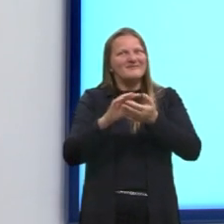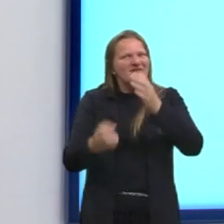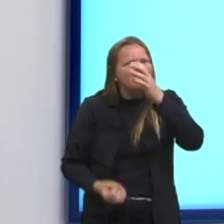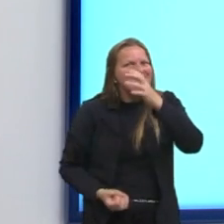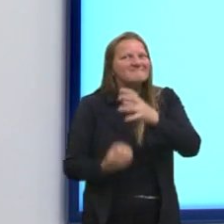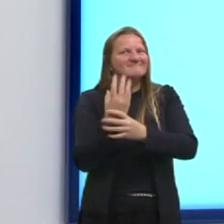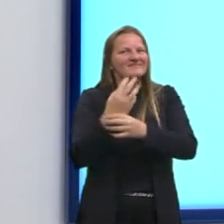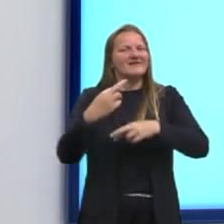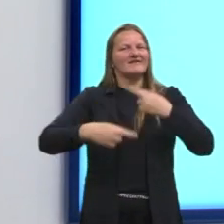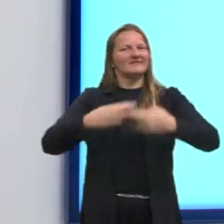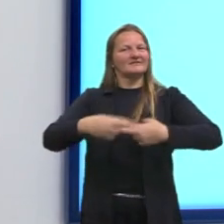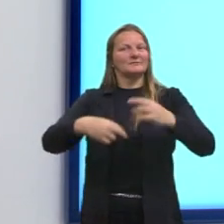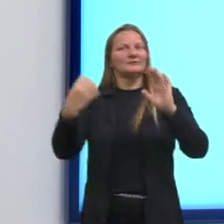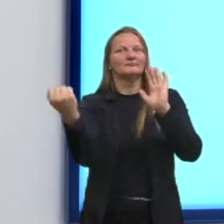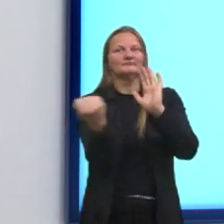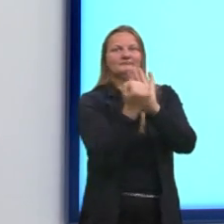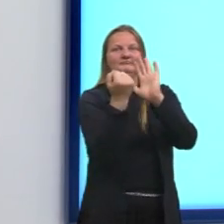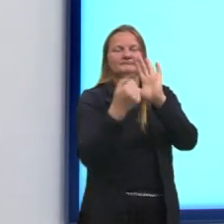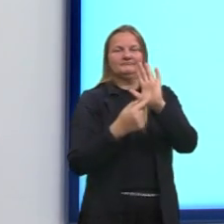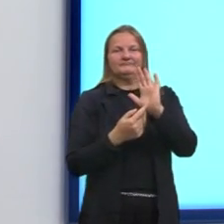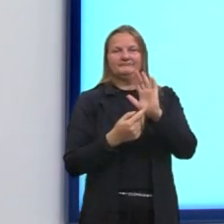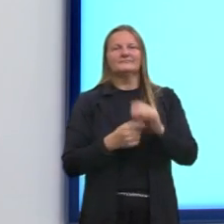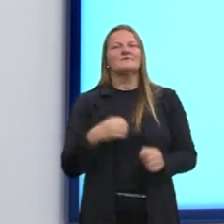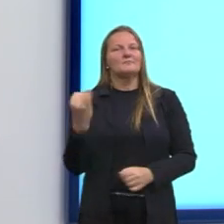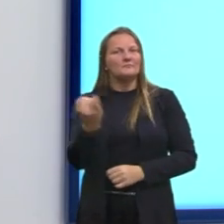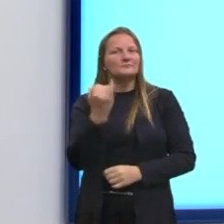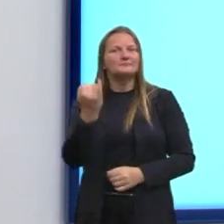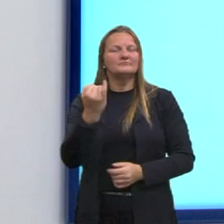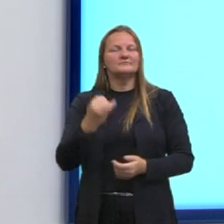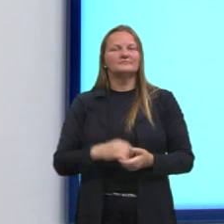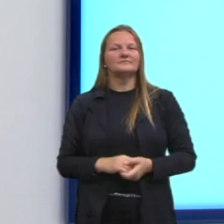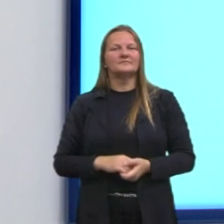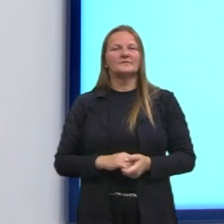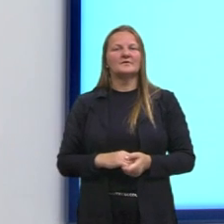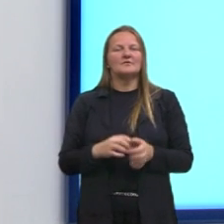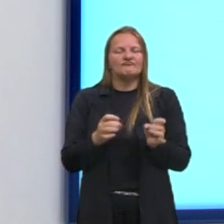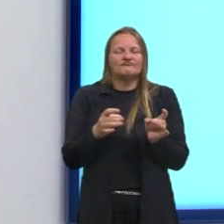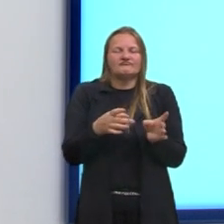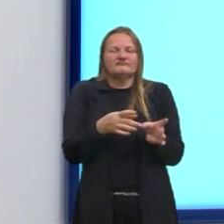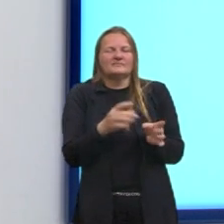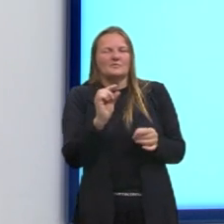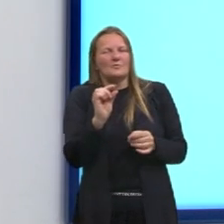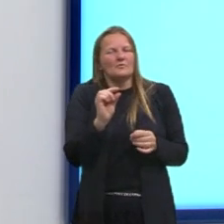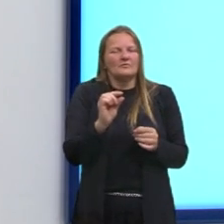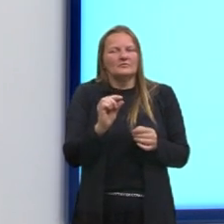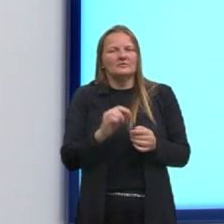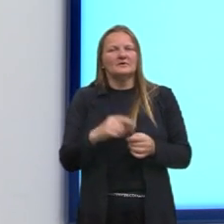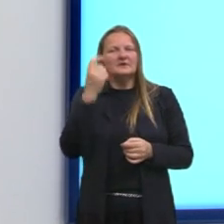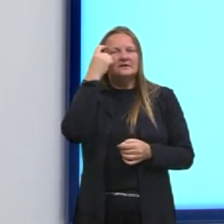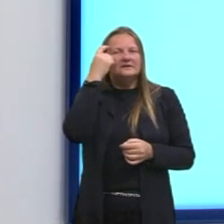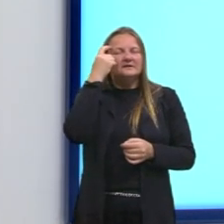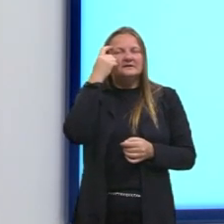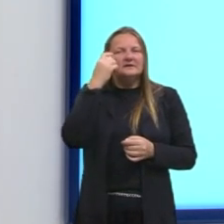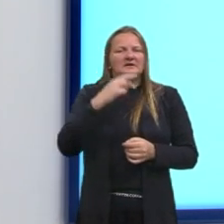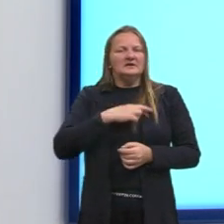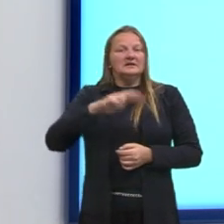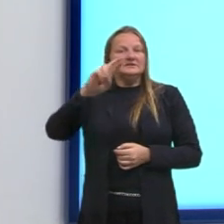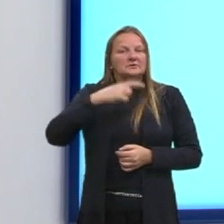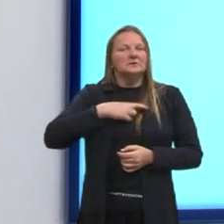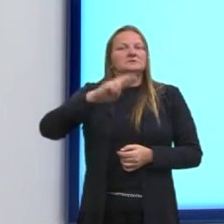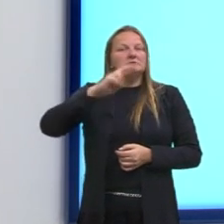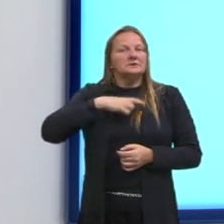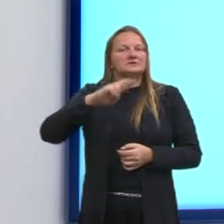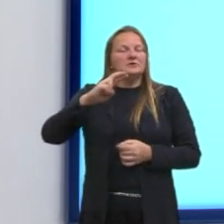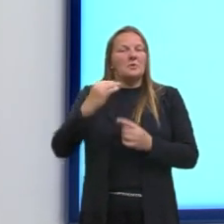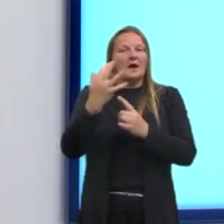do Renascimento, gente, ele é um período em que a gente se desliga um pouco dessas questões religiosas. A arte